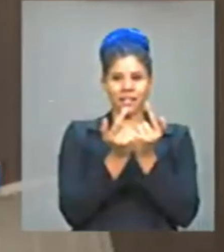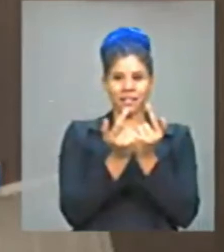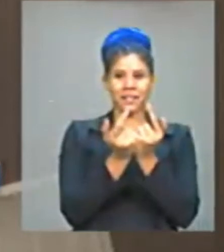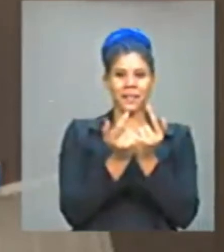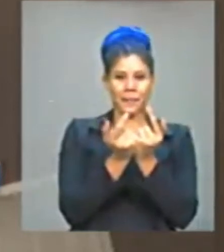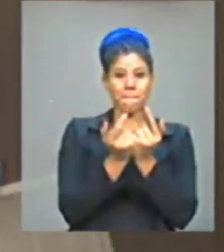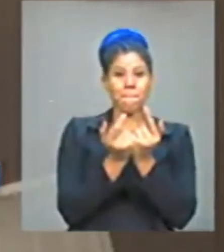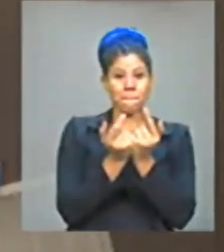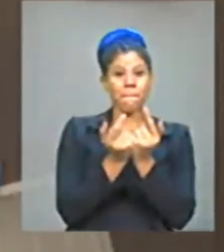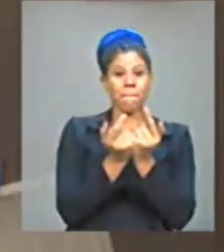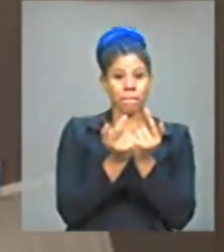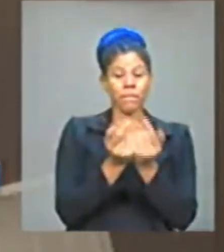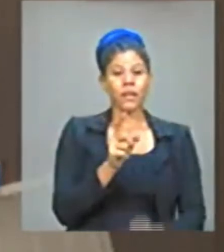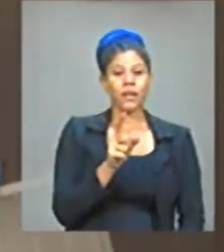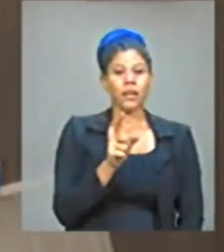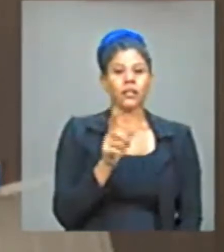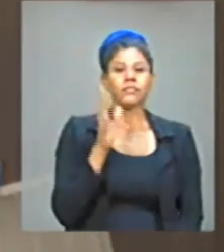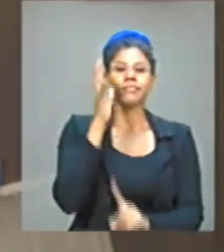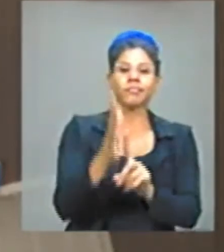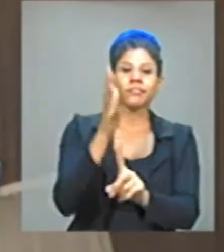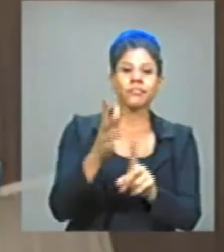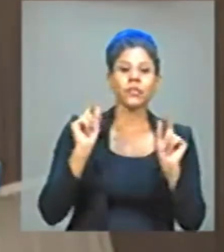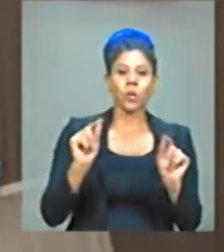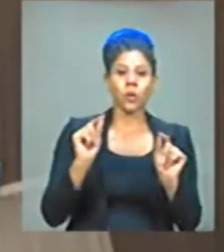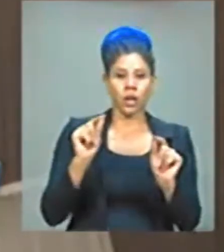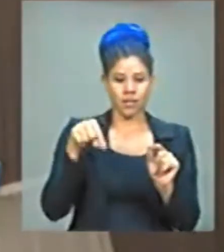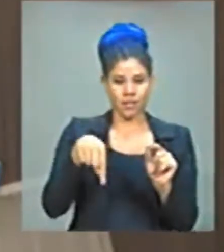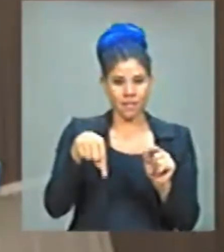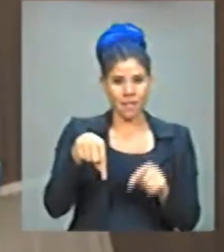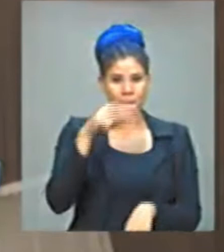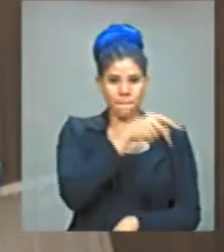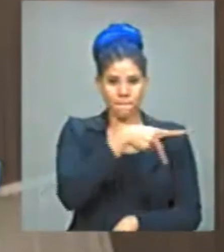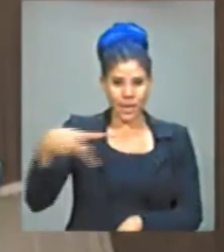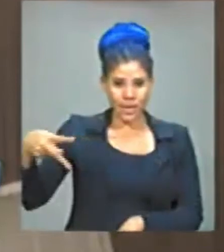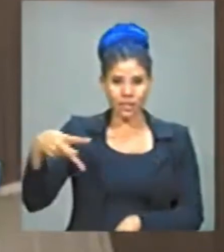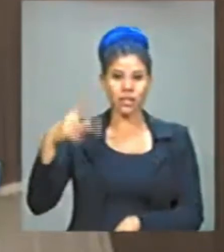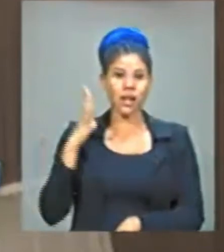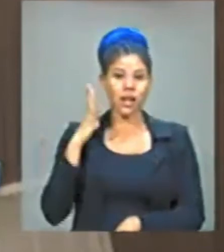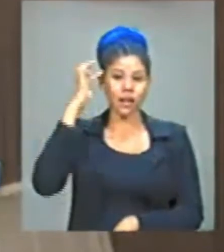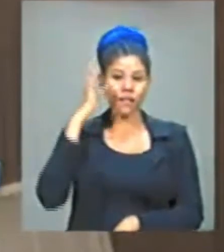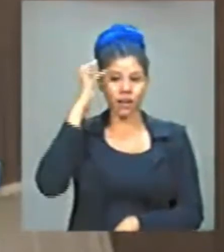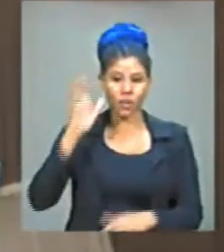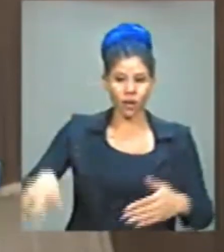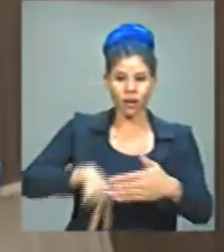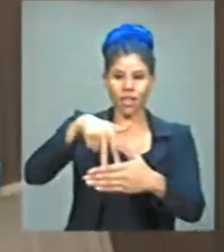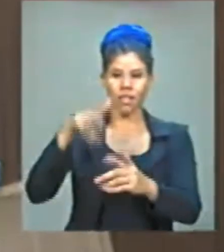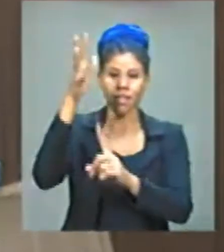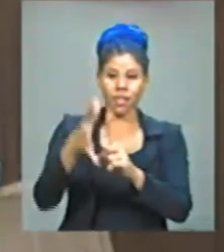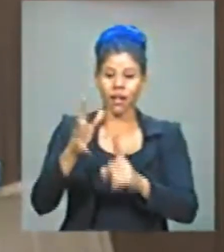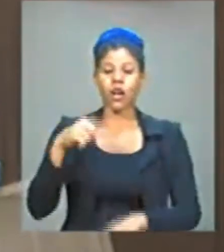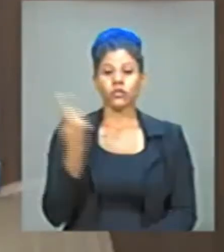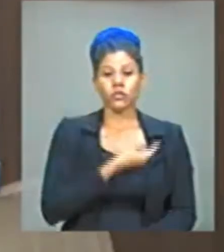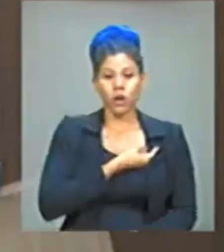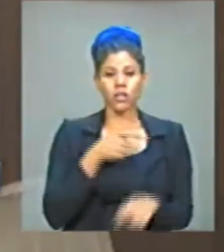Inclusive a partir do discurso de posse do atual presidente, deputado Evandro, que nós façamos um